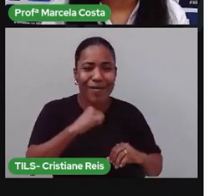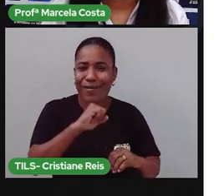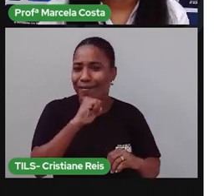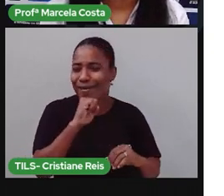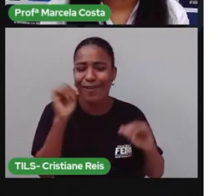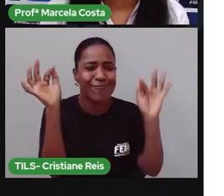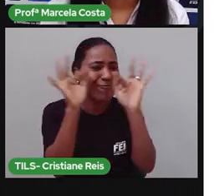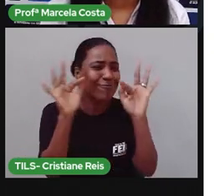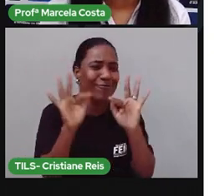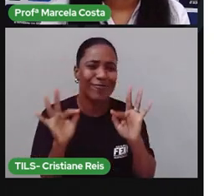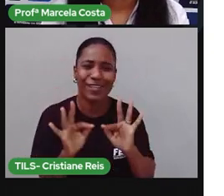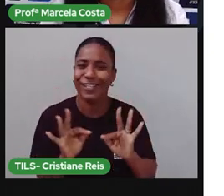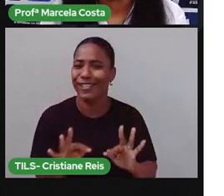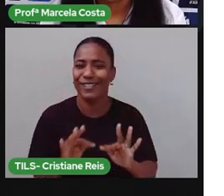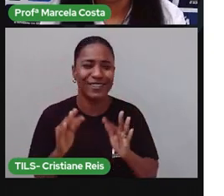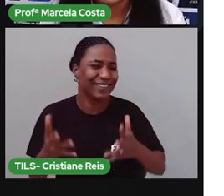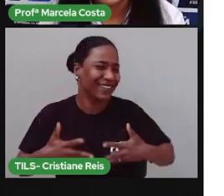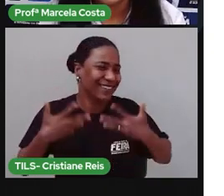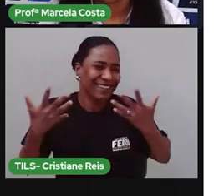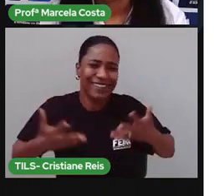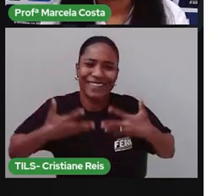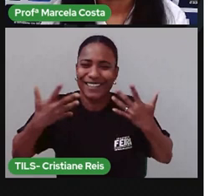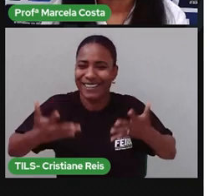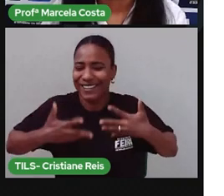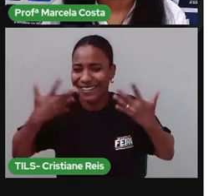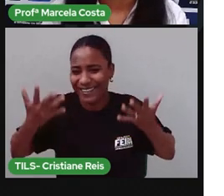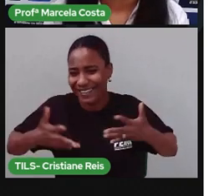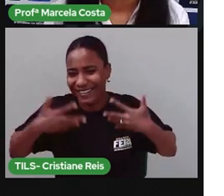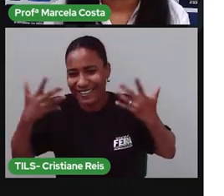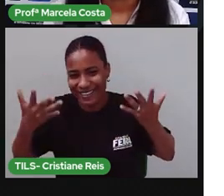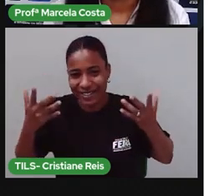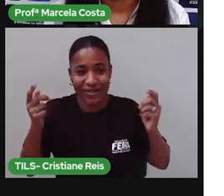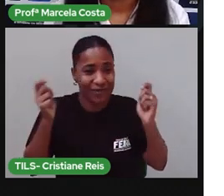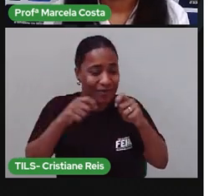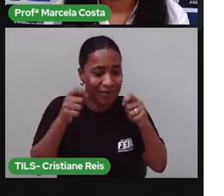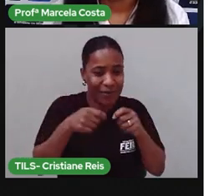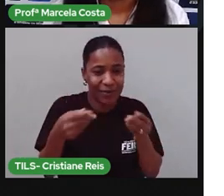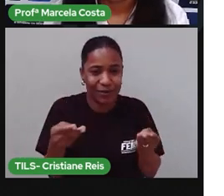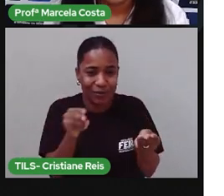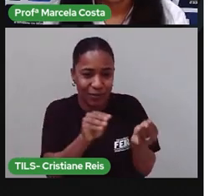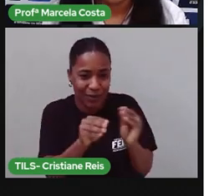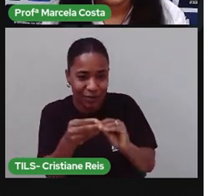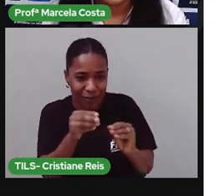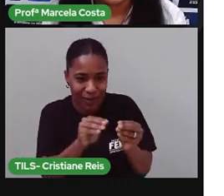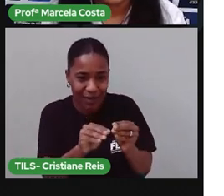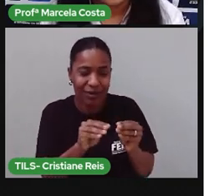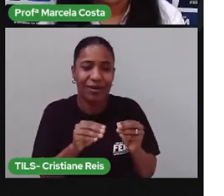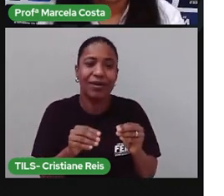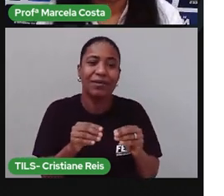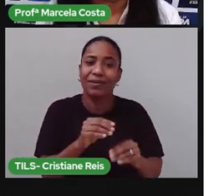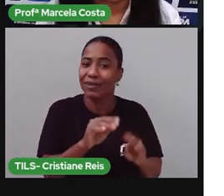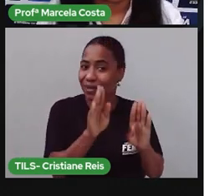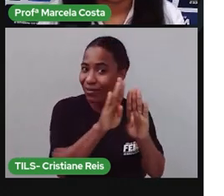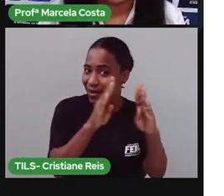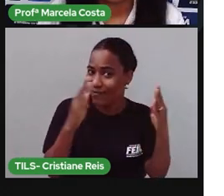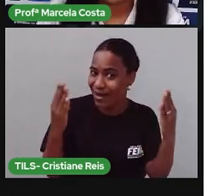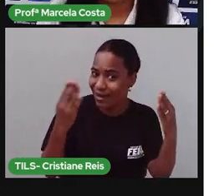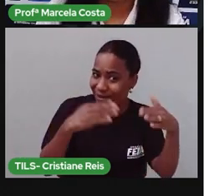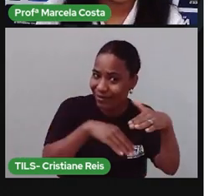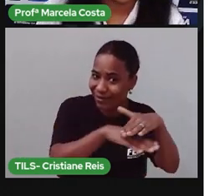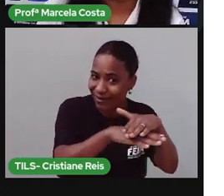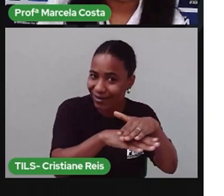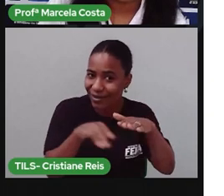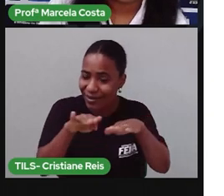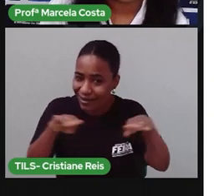receber esse bilhete Você pode dobrar colocar no armário pra ela achar Pode colocar em cima da